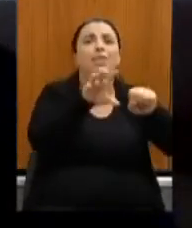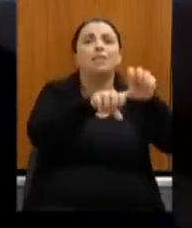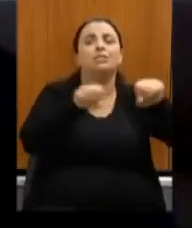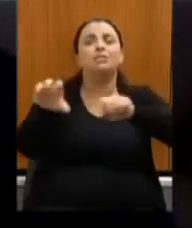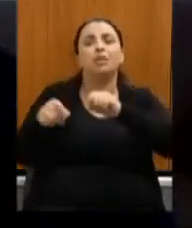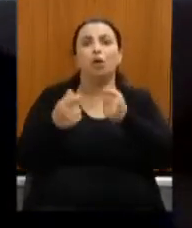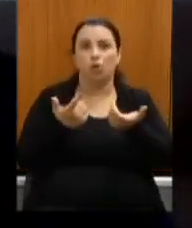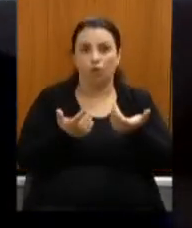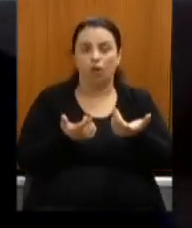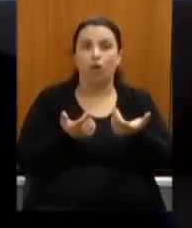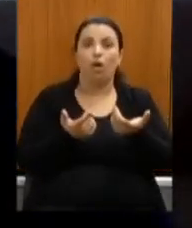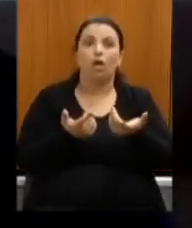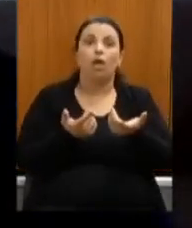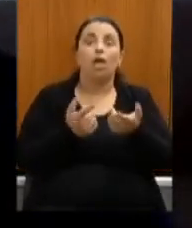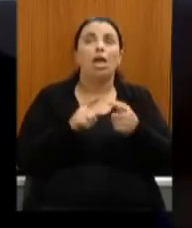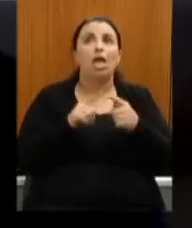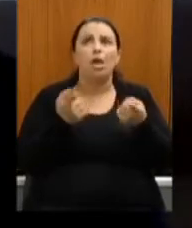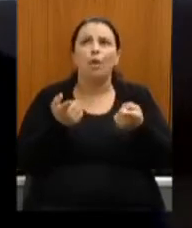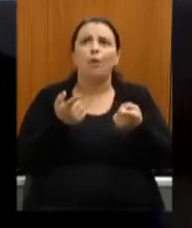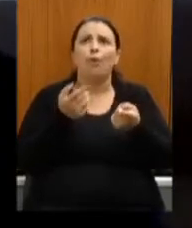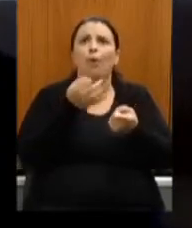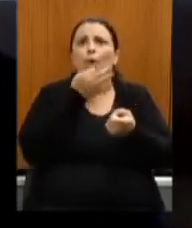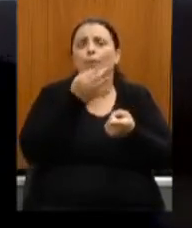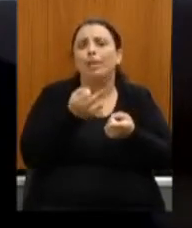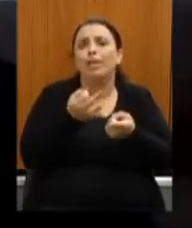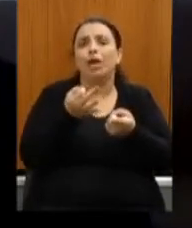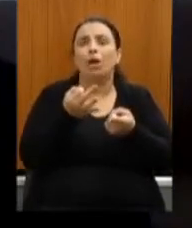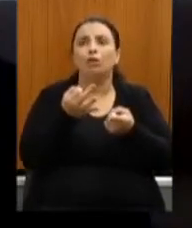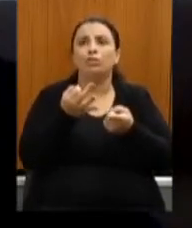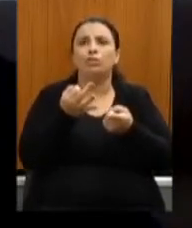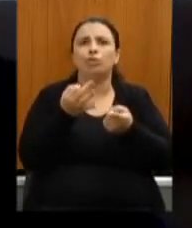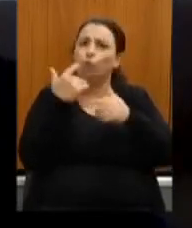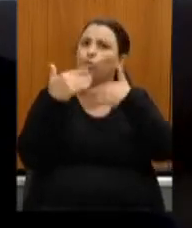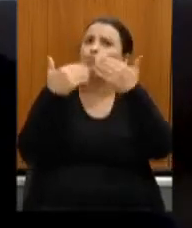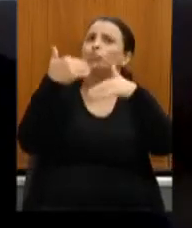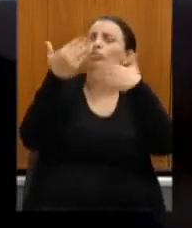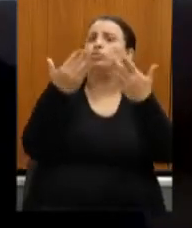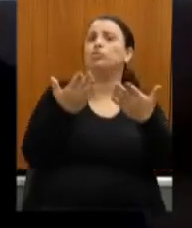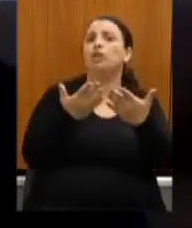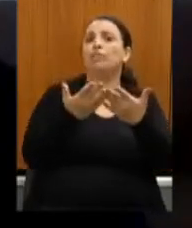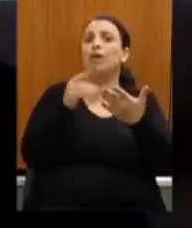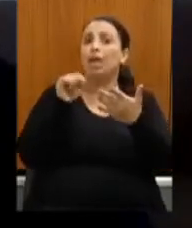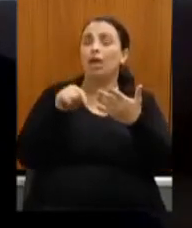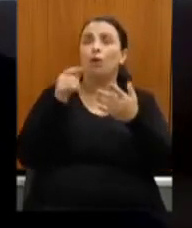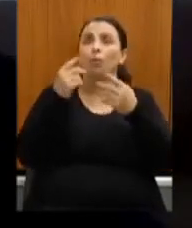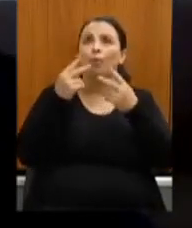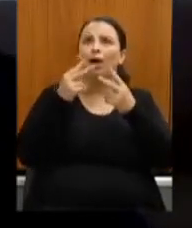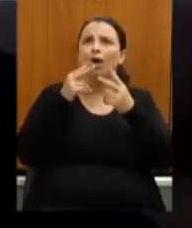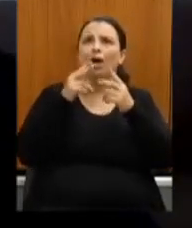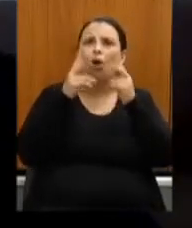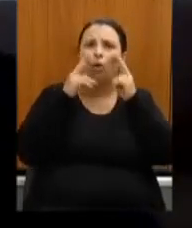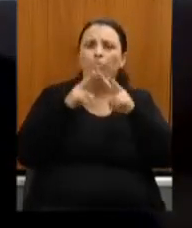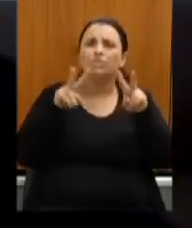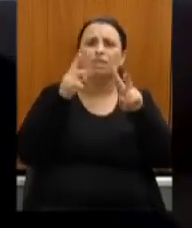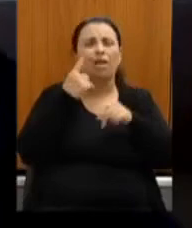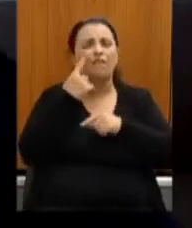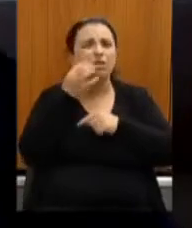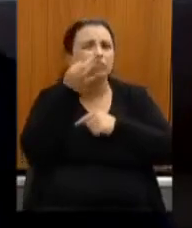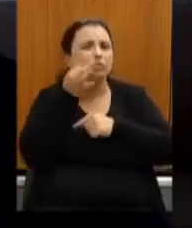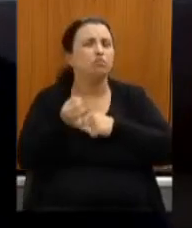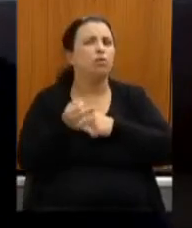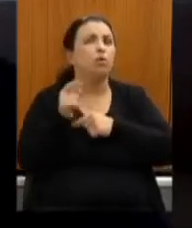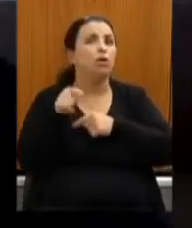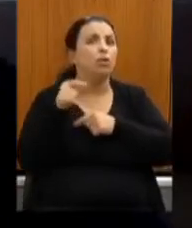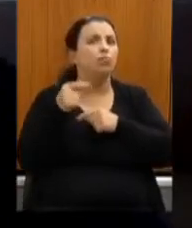construtiva não vai aqui uma crítica eu falo que eu tenho essa observação desde o governo passado não estou criando isso aqui uma disputa